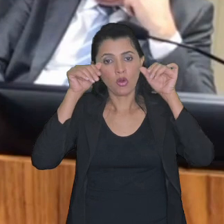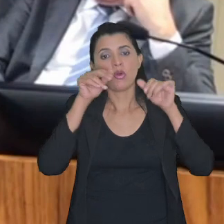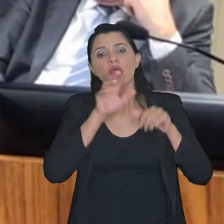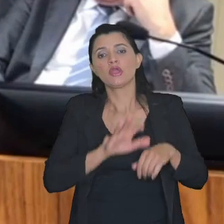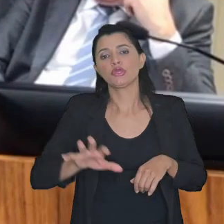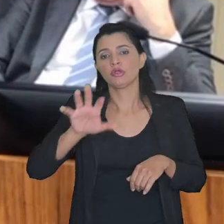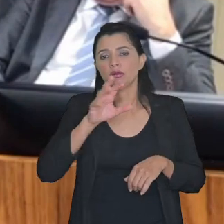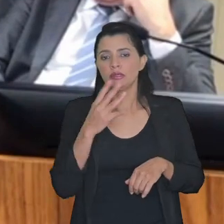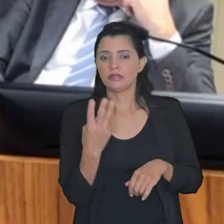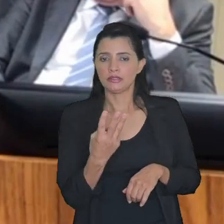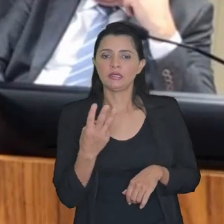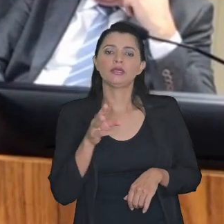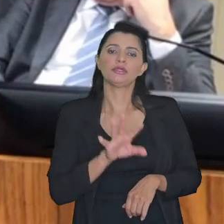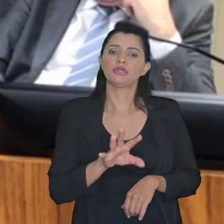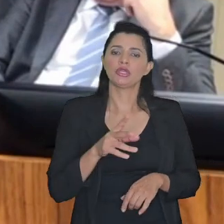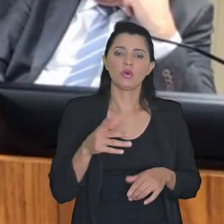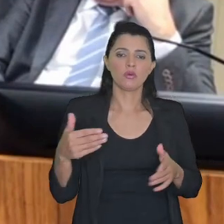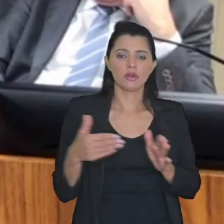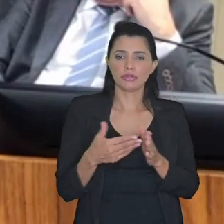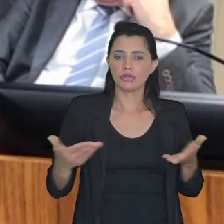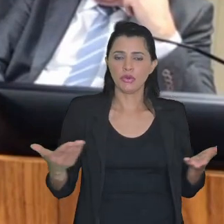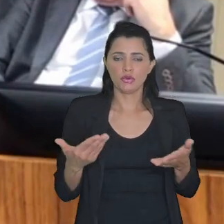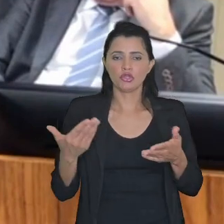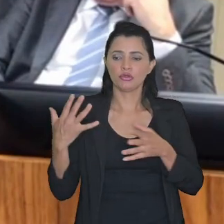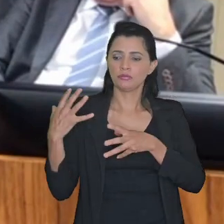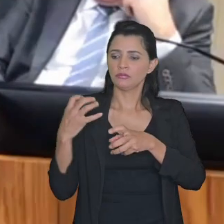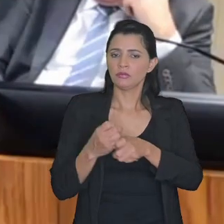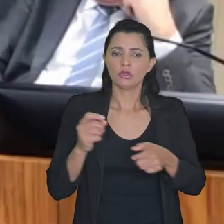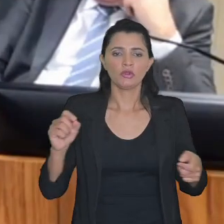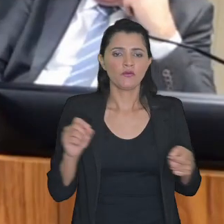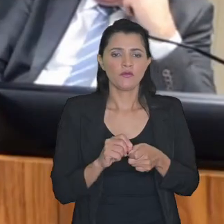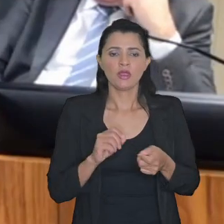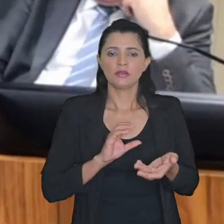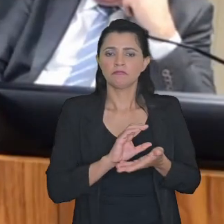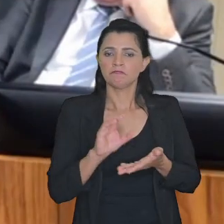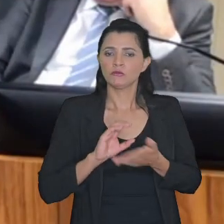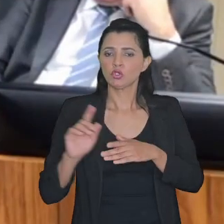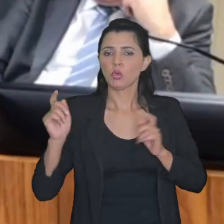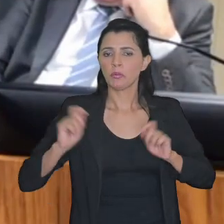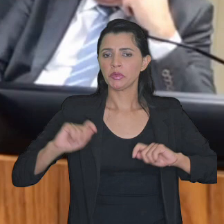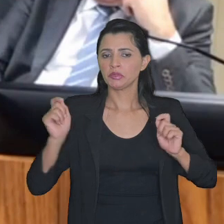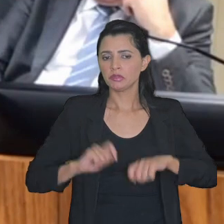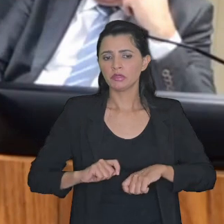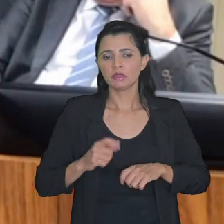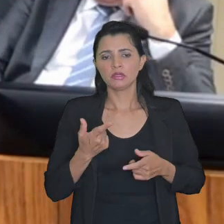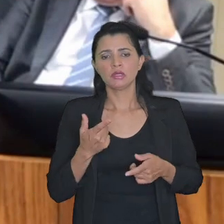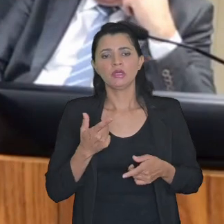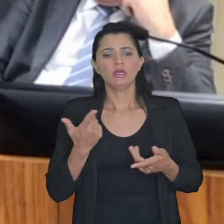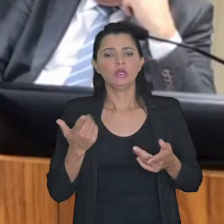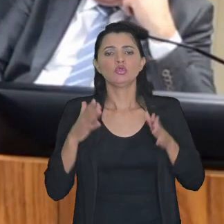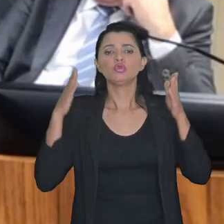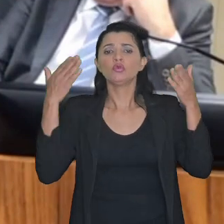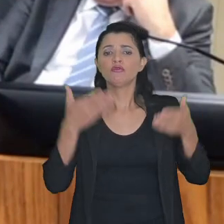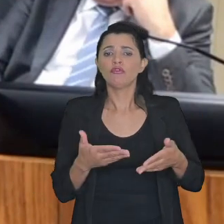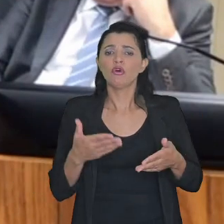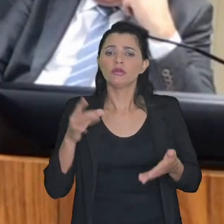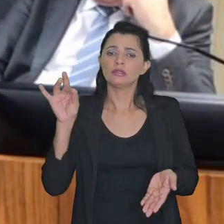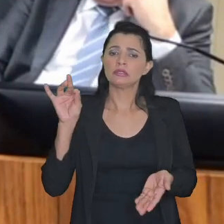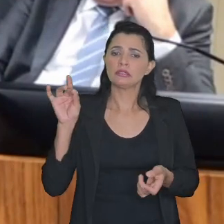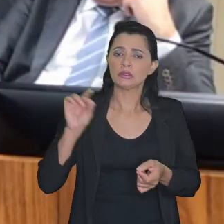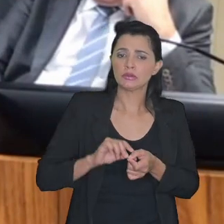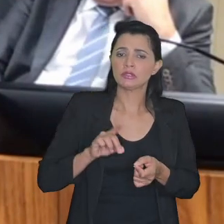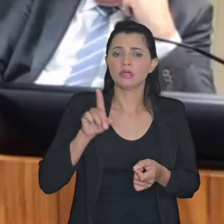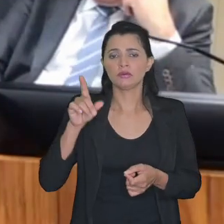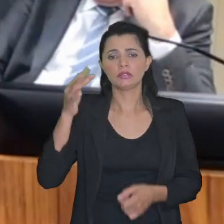Terceira Região até hoje não fez a revisão do provimento de distribuição de competências no Fórum de Execução Fiscal de São Paulo